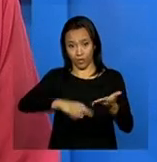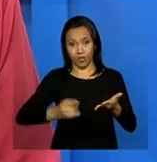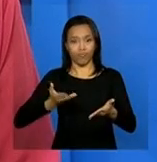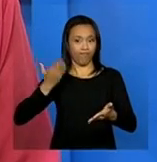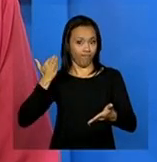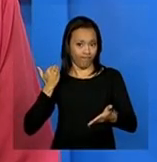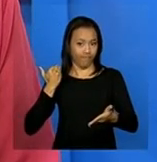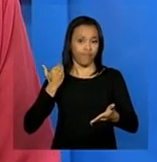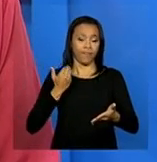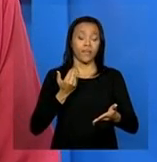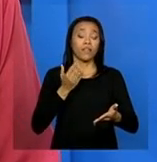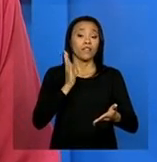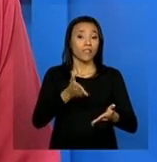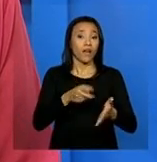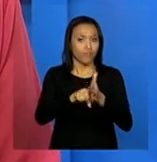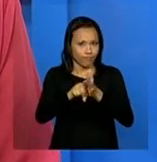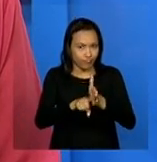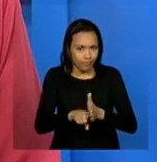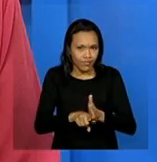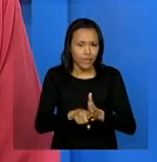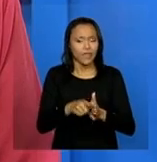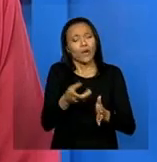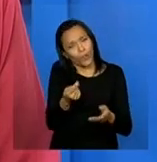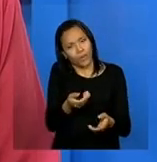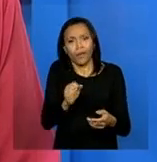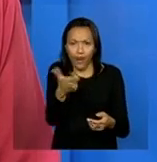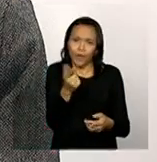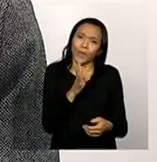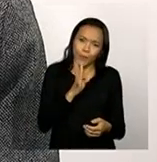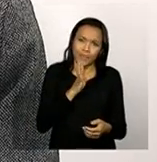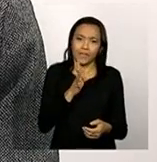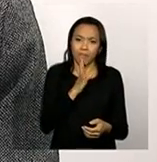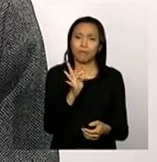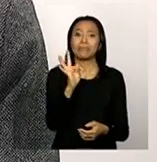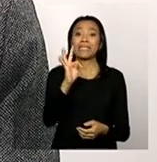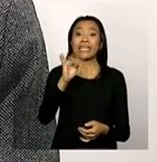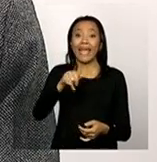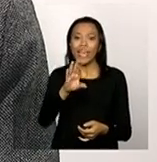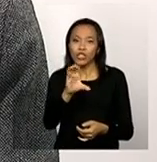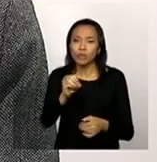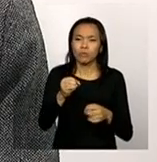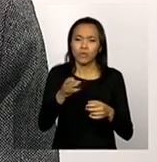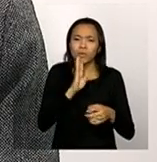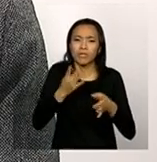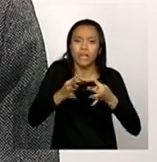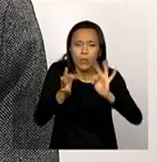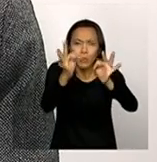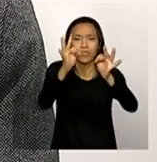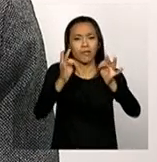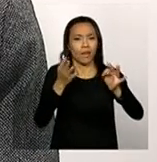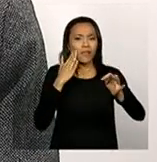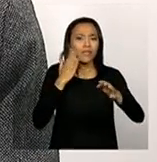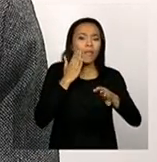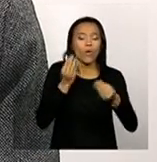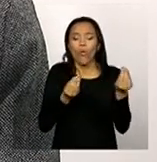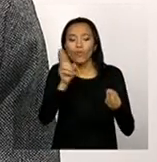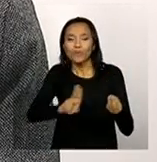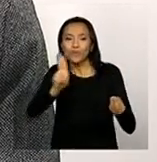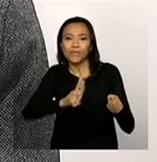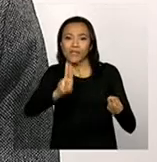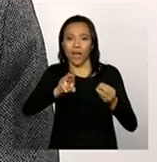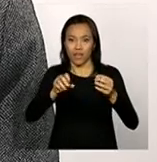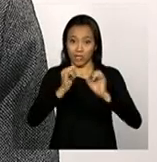obviamente, um pouco de conhecimento técnico para mexer nesses dados, mas há também em outras formas